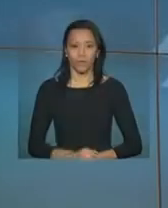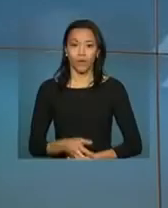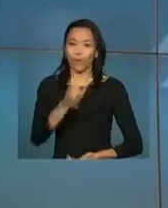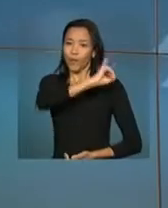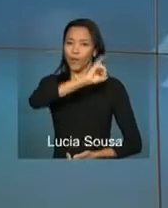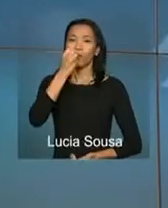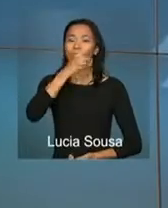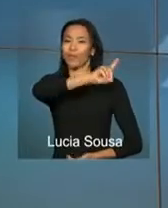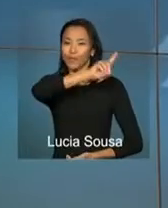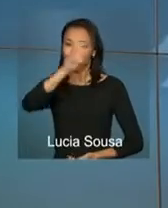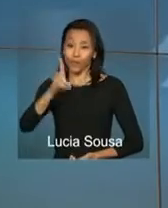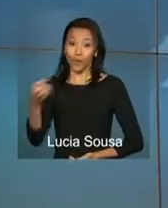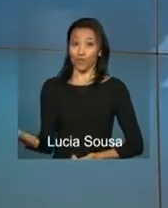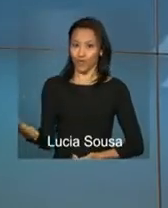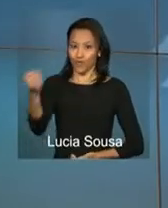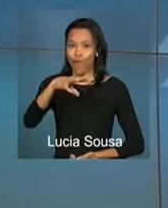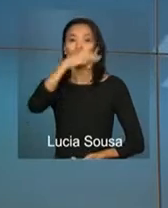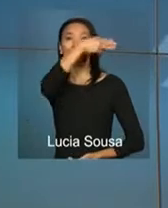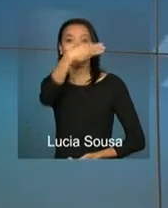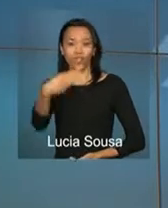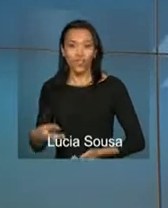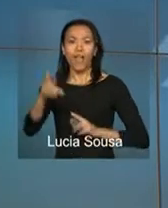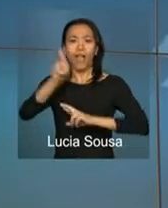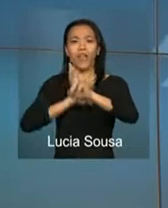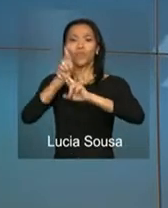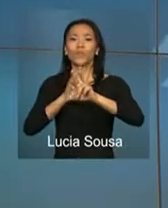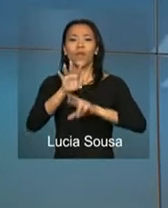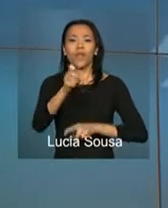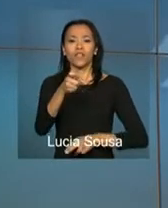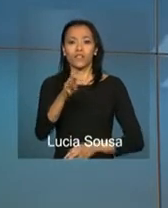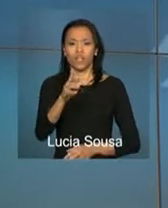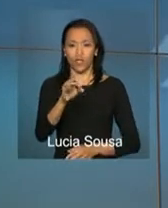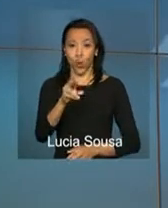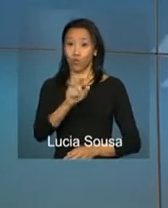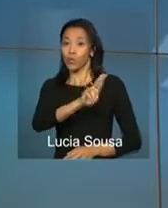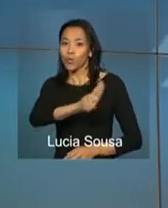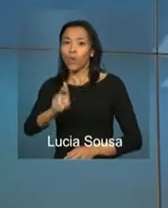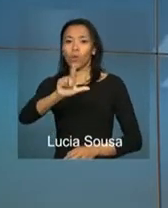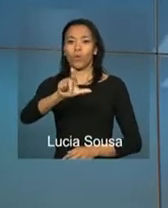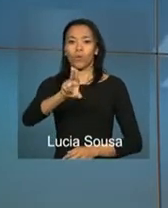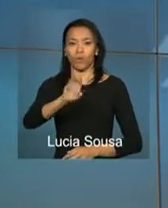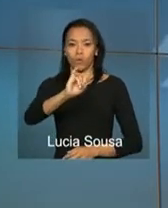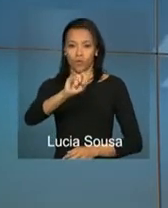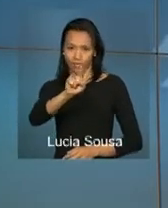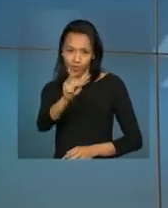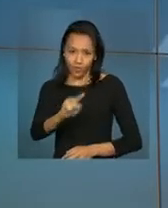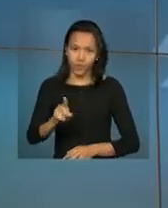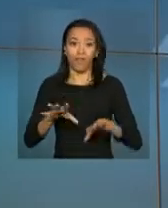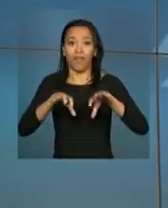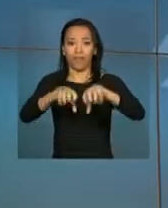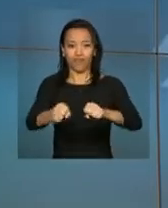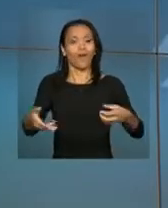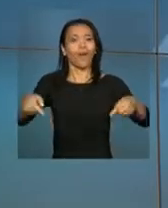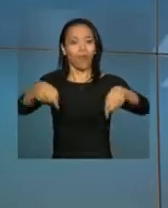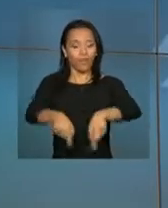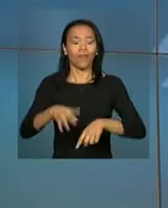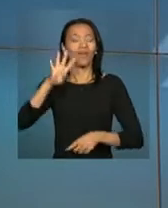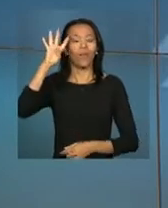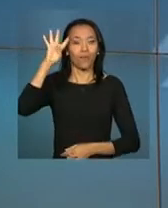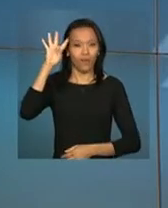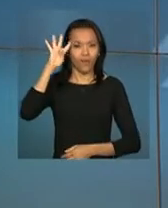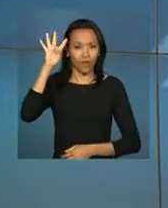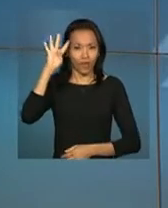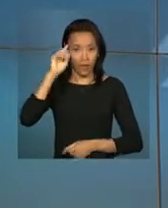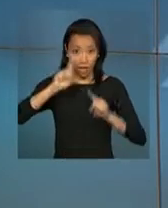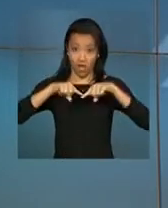Olá, bom dia. O novo ministro das relações exteriores, Luiz Alberto Figueiredo, toma posse nesta quarta-feira.